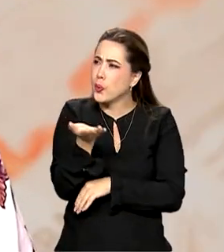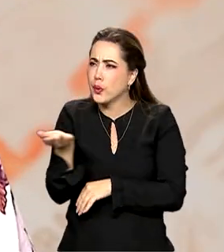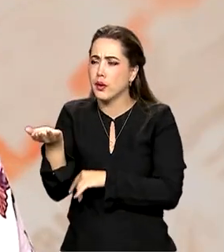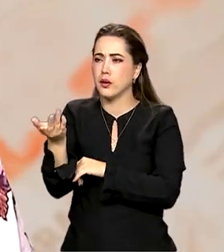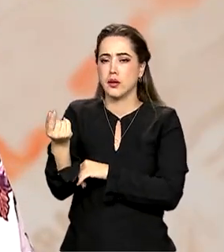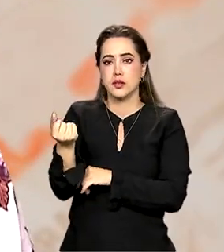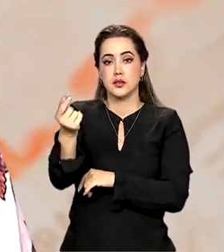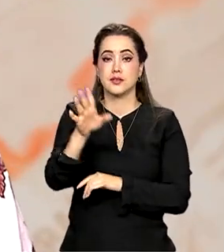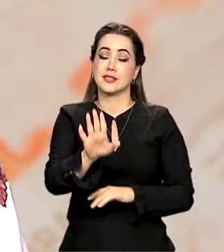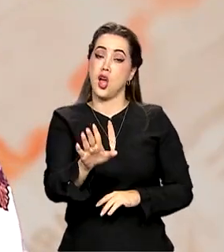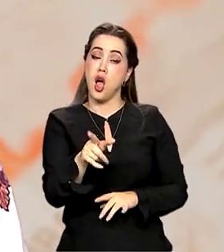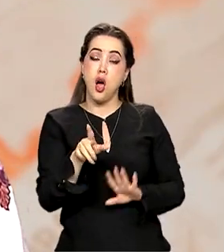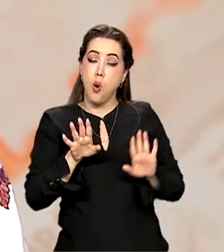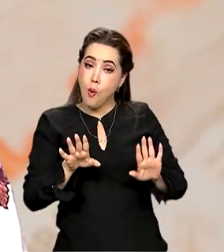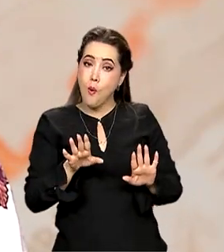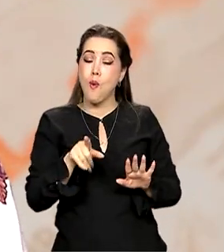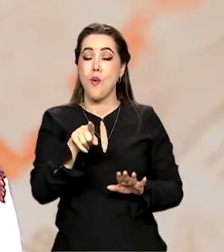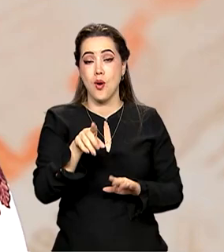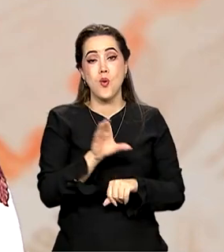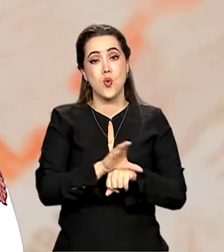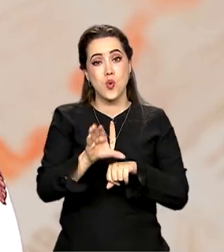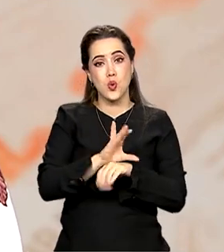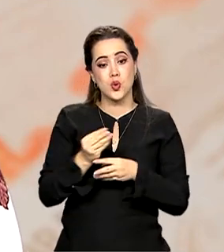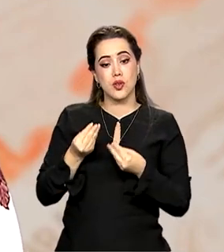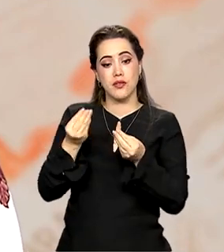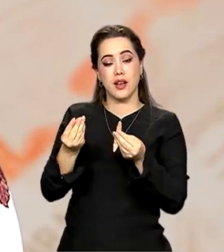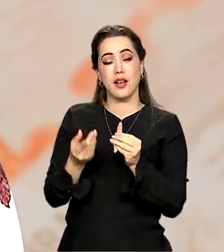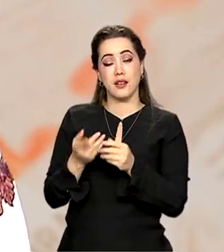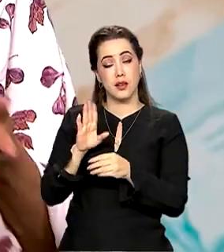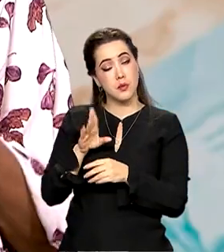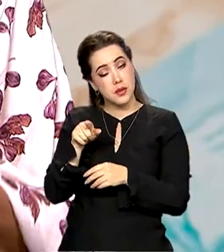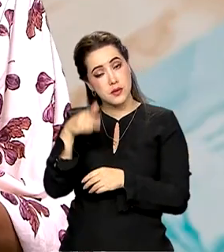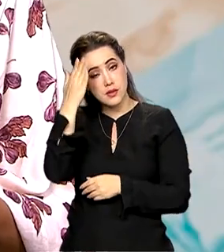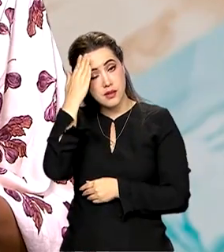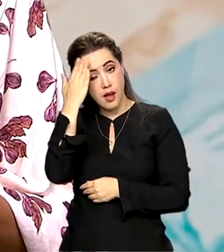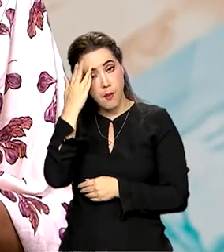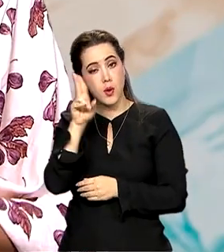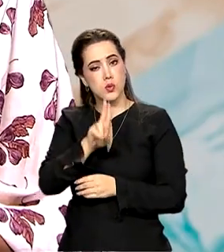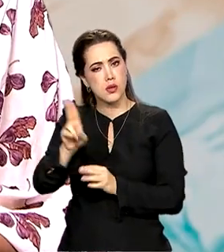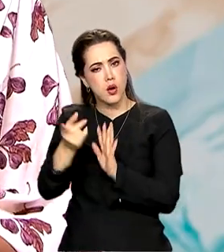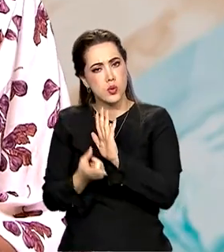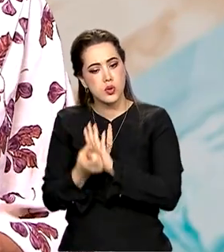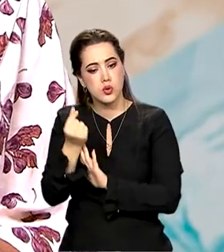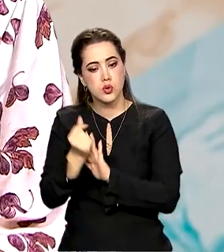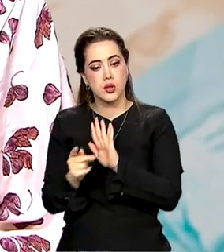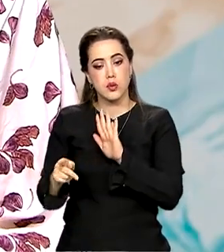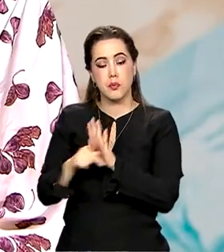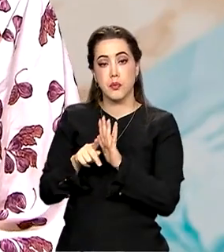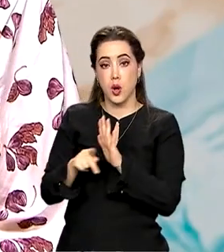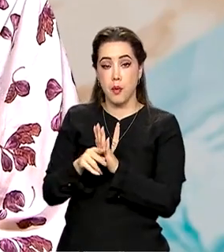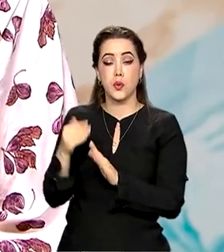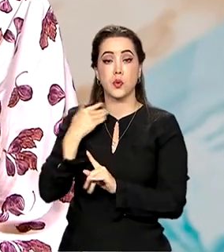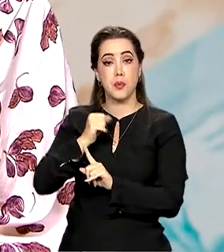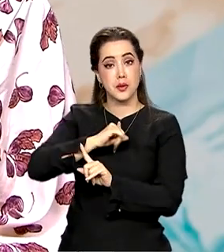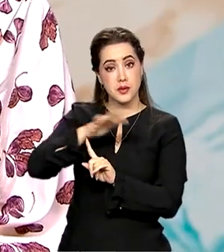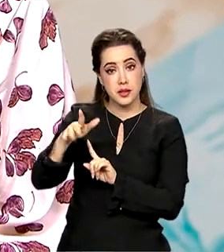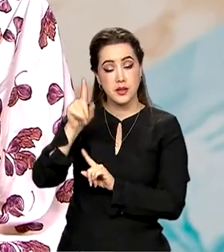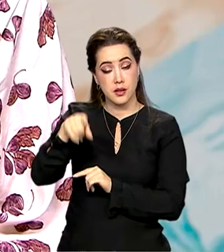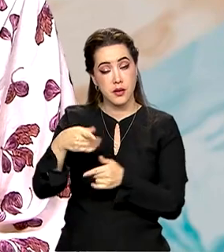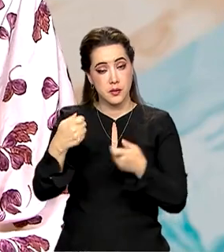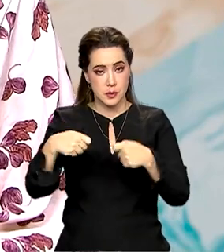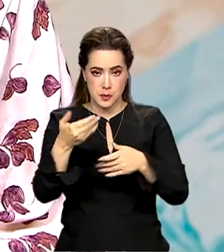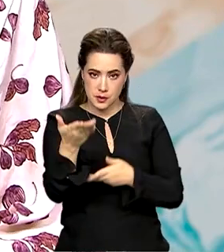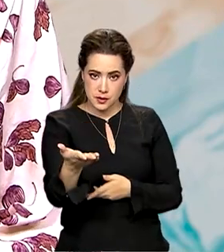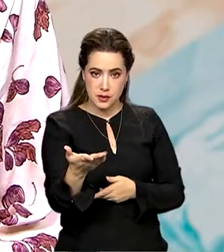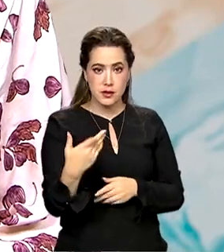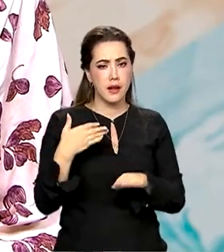que o curso de gestão e finanças pessoais oferecidos pelo Banco Central definitivamente é para você. Entra lá correndo